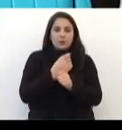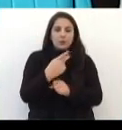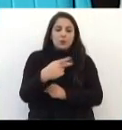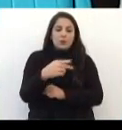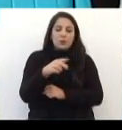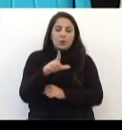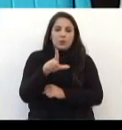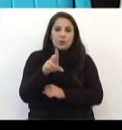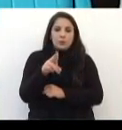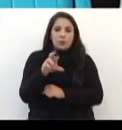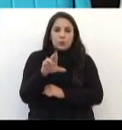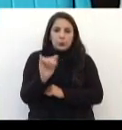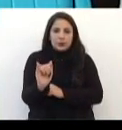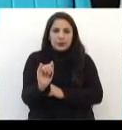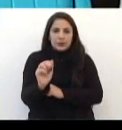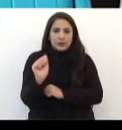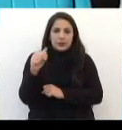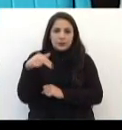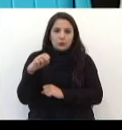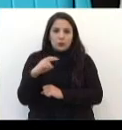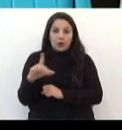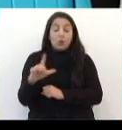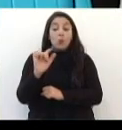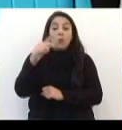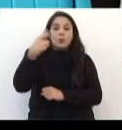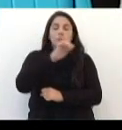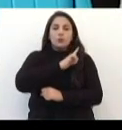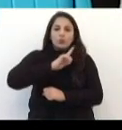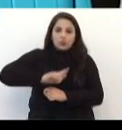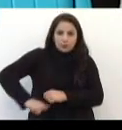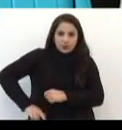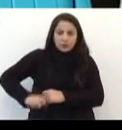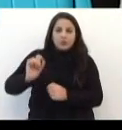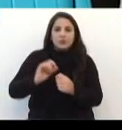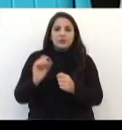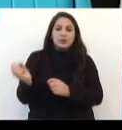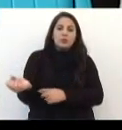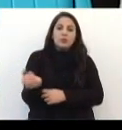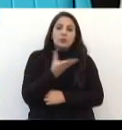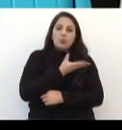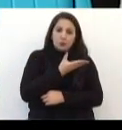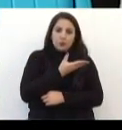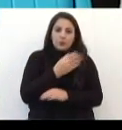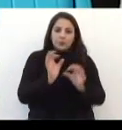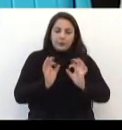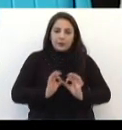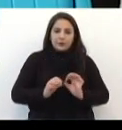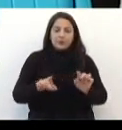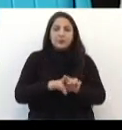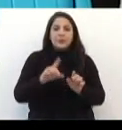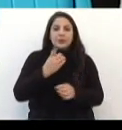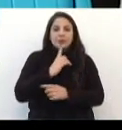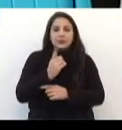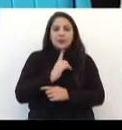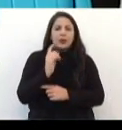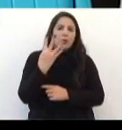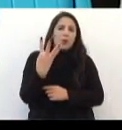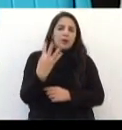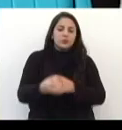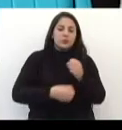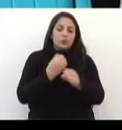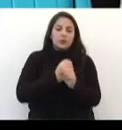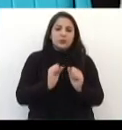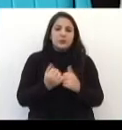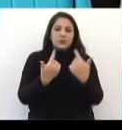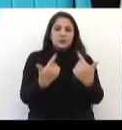Então, o próximo governo, no seu primeiro ano de mandato, fará um novo plano plurianual em que preverá quatro